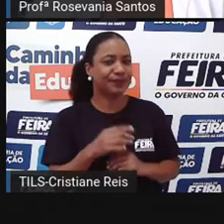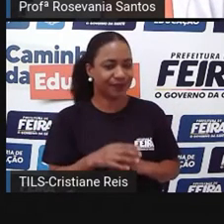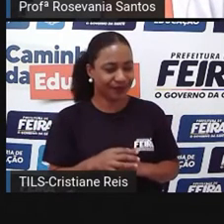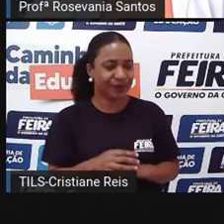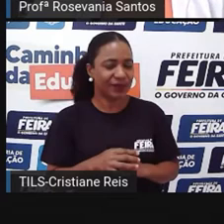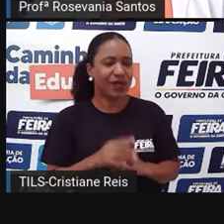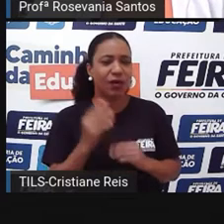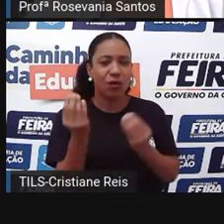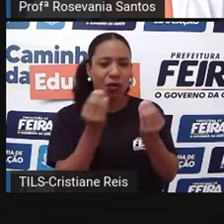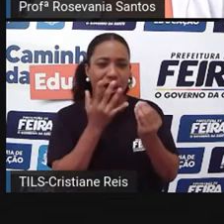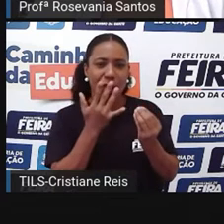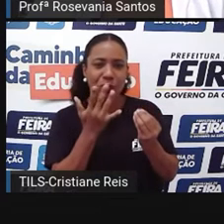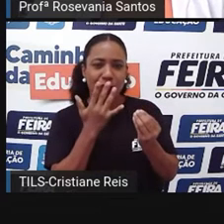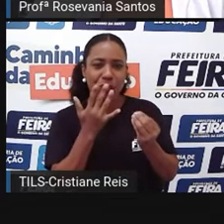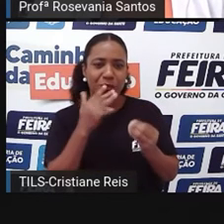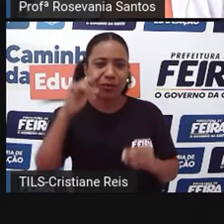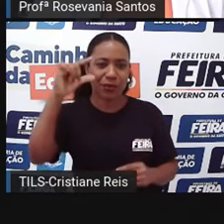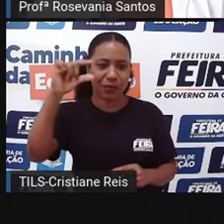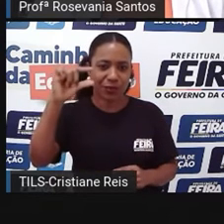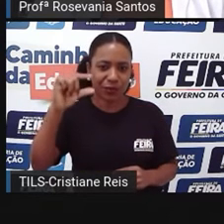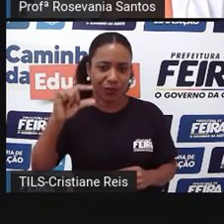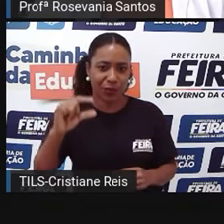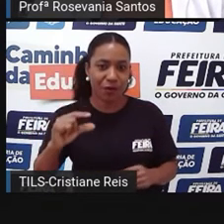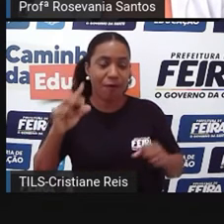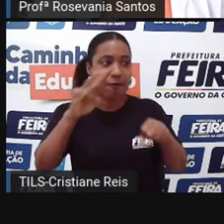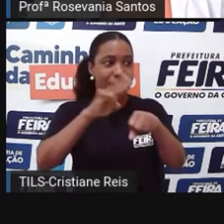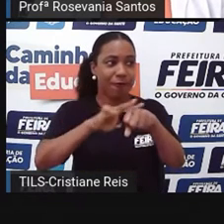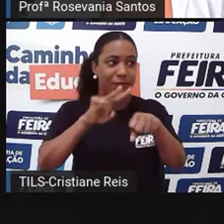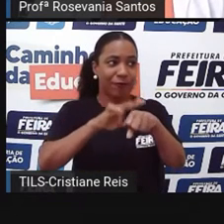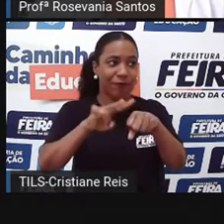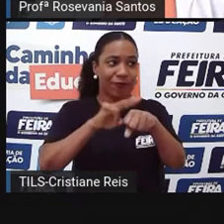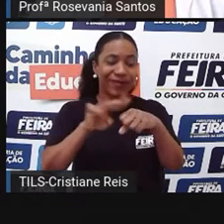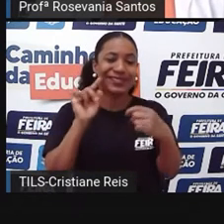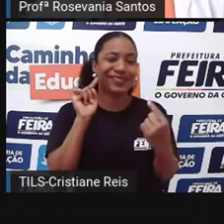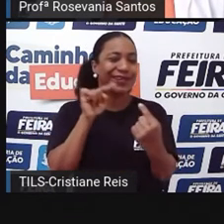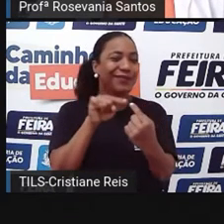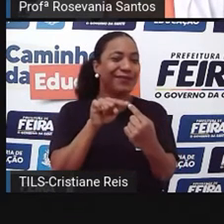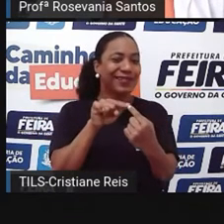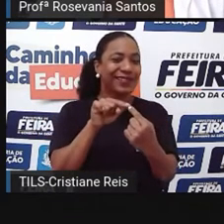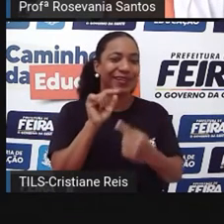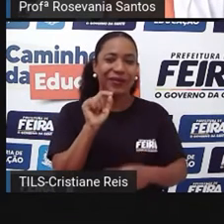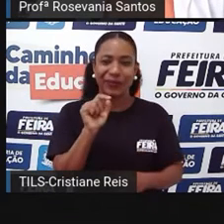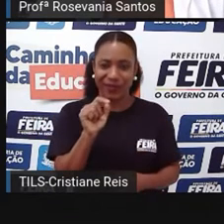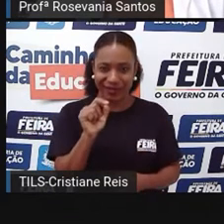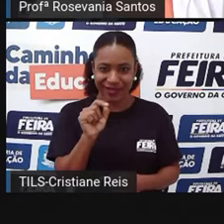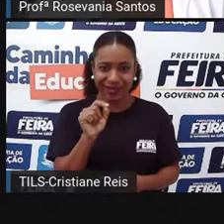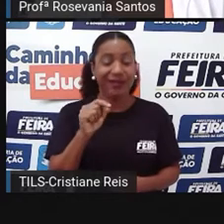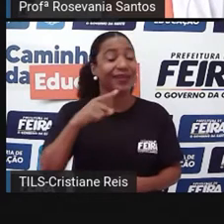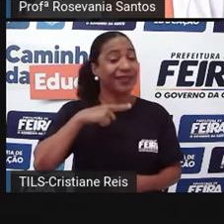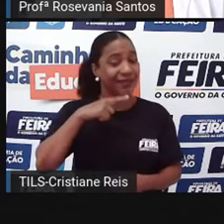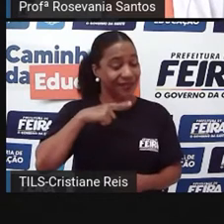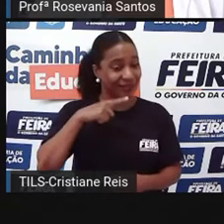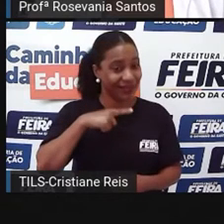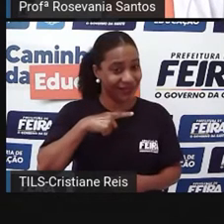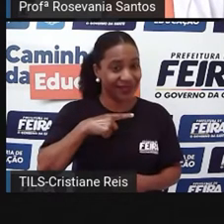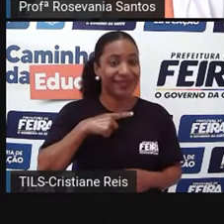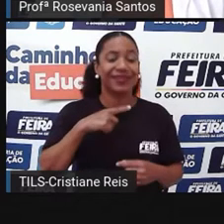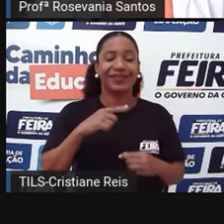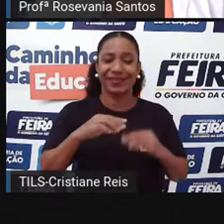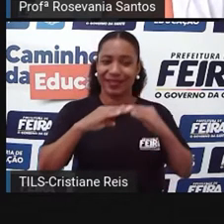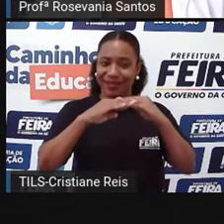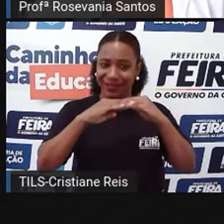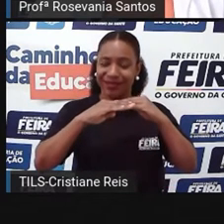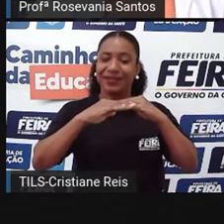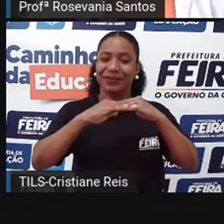analisando a minha legenda, tudo que é verde neste mapa representa as áreas de planície. Perceba que a gente tem